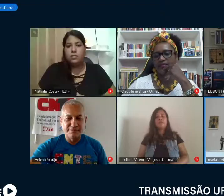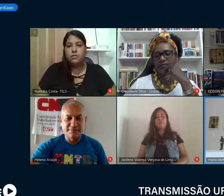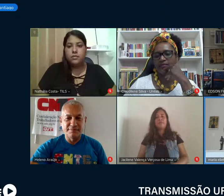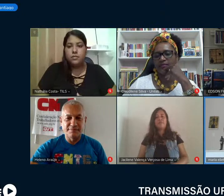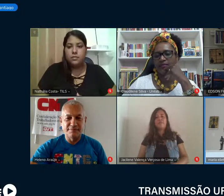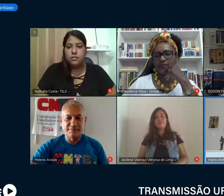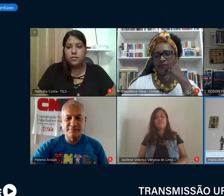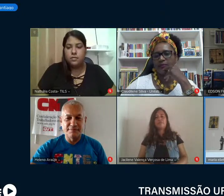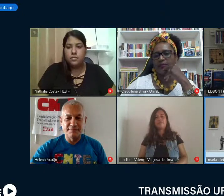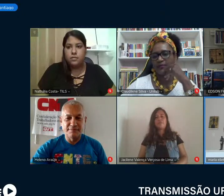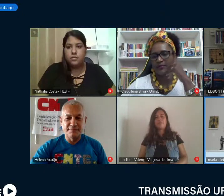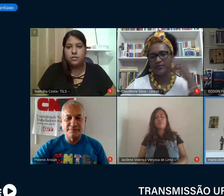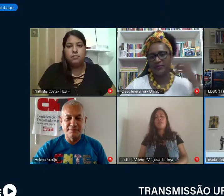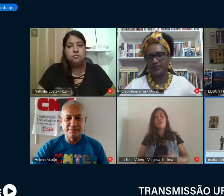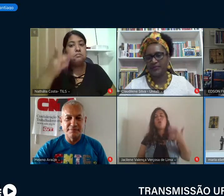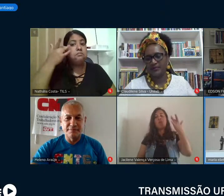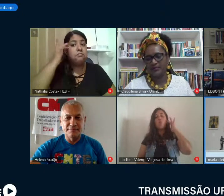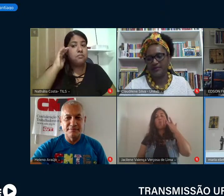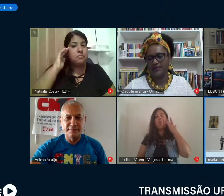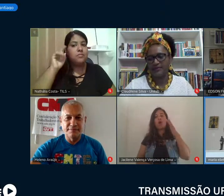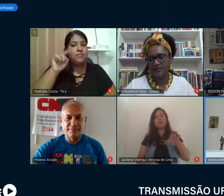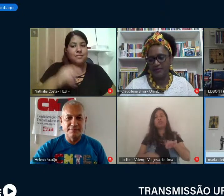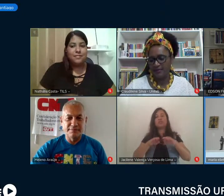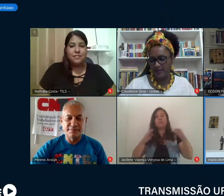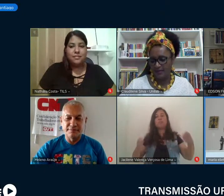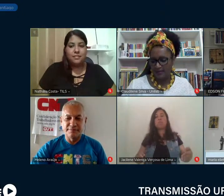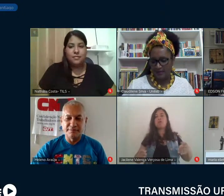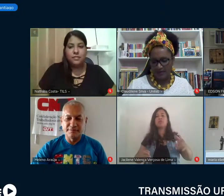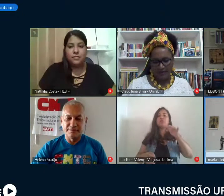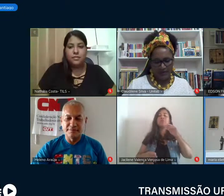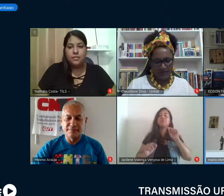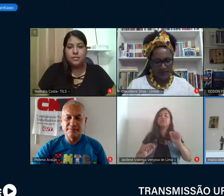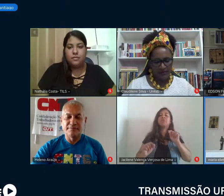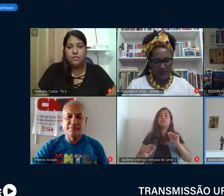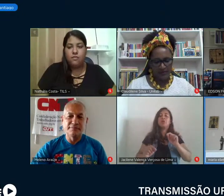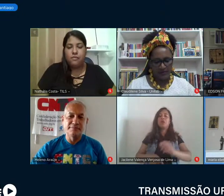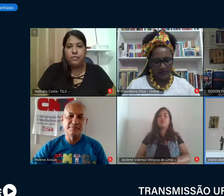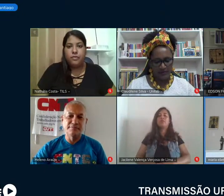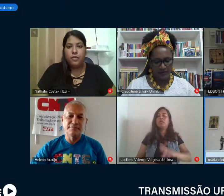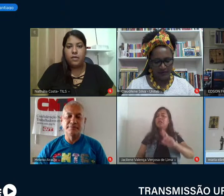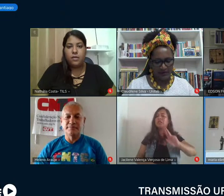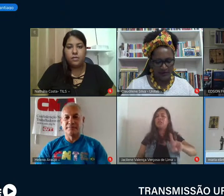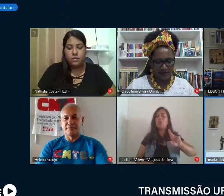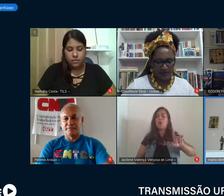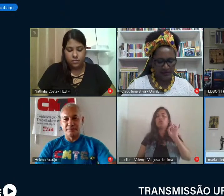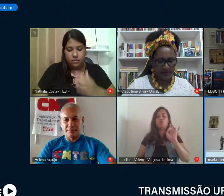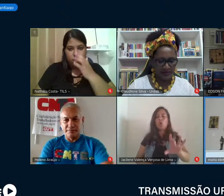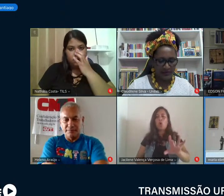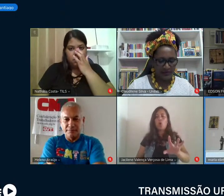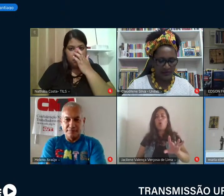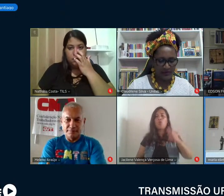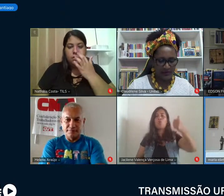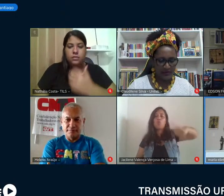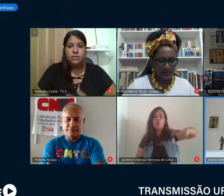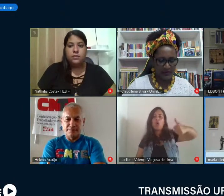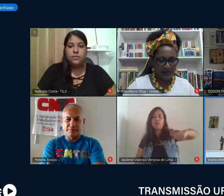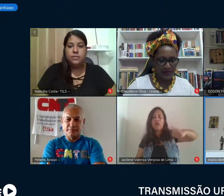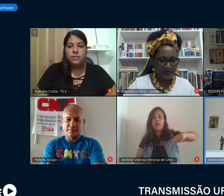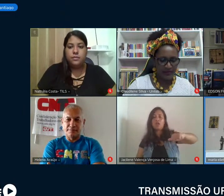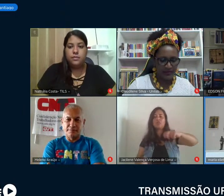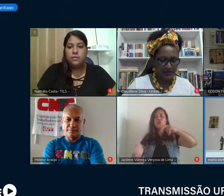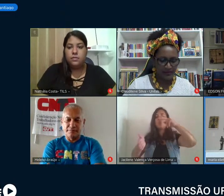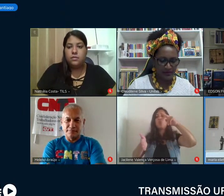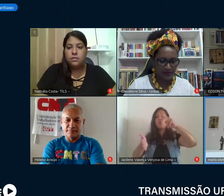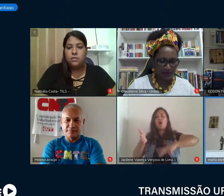acho que essa mesa deixa não só uma análise uma leitura